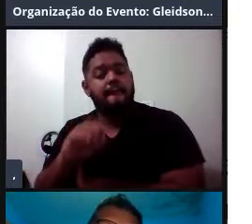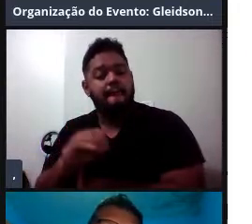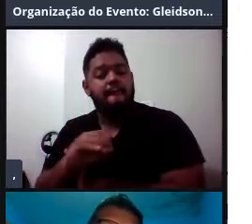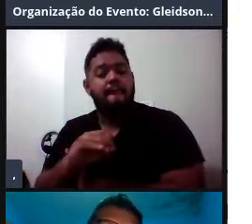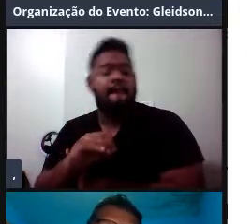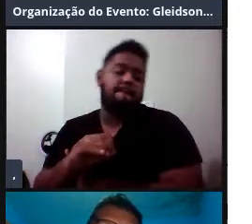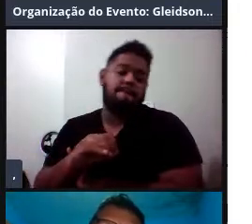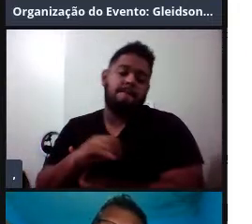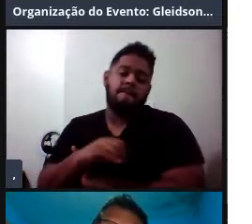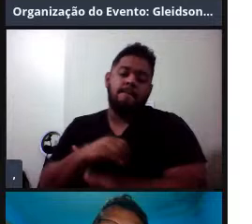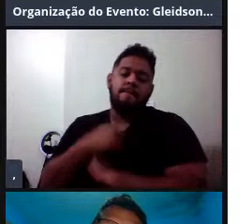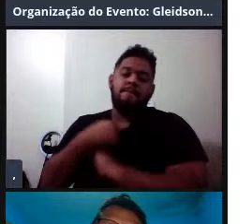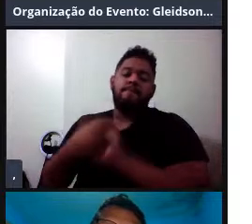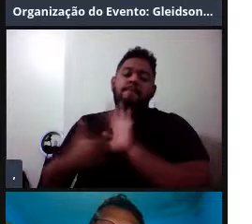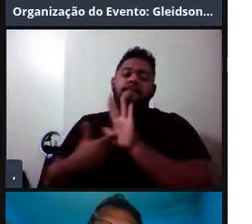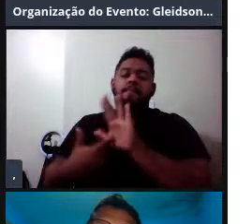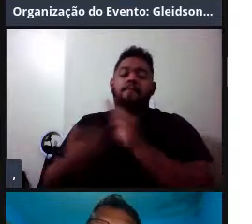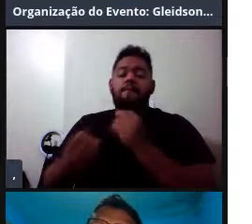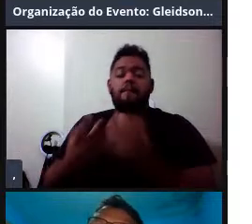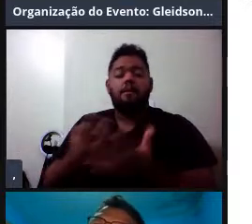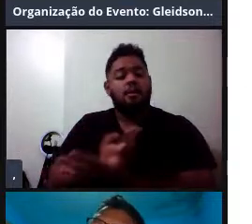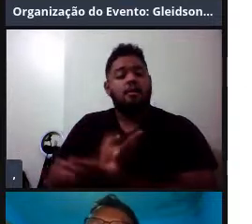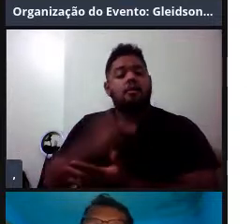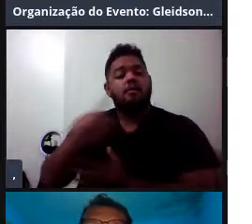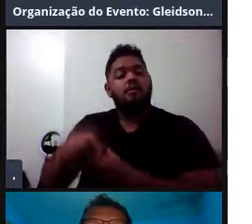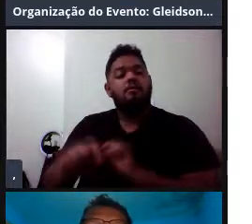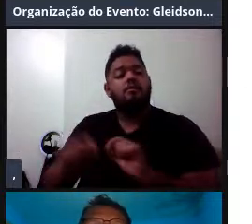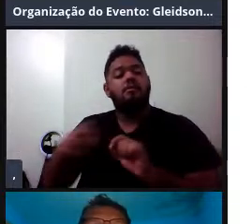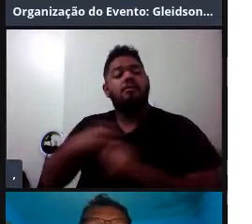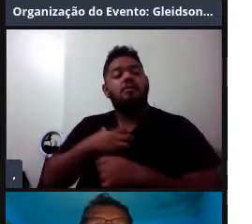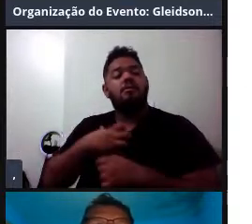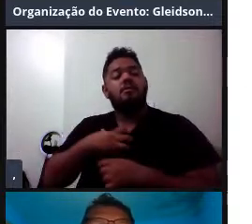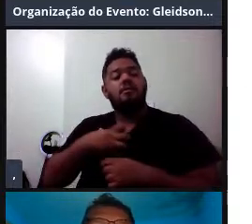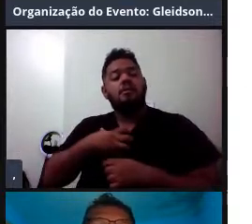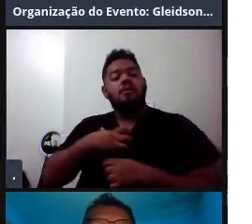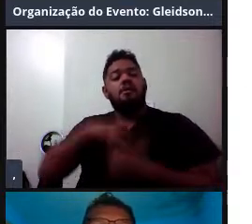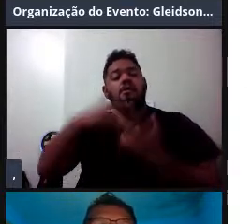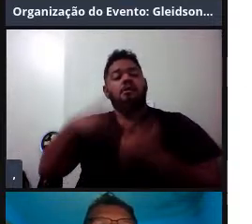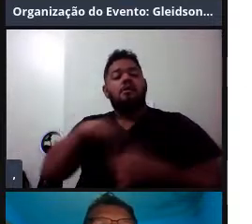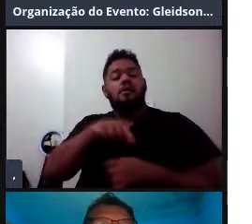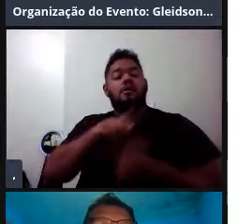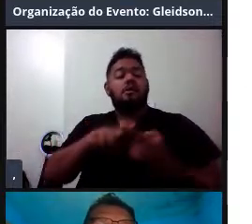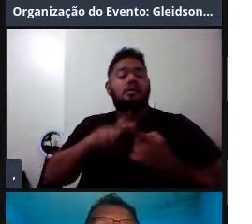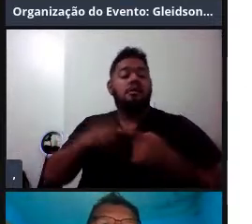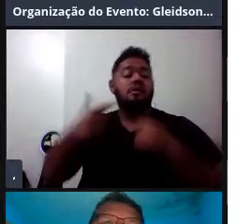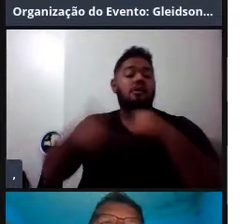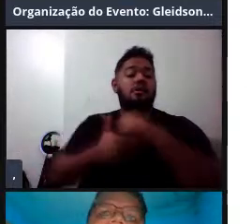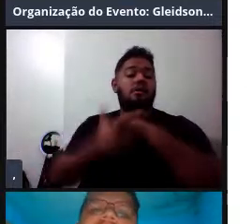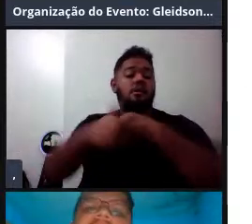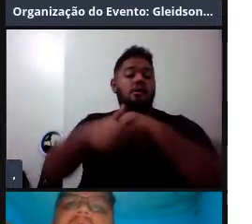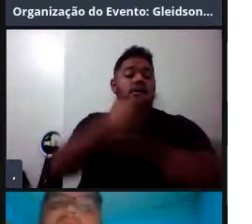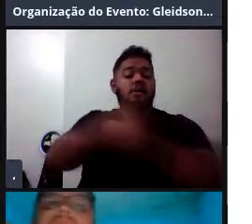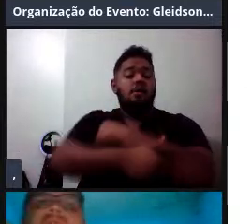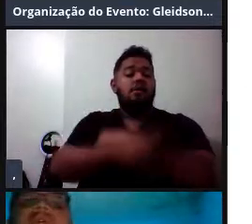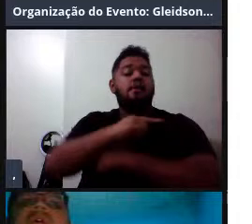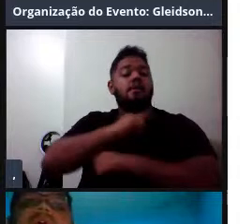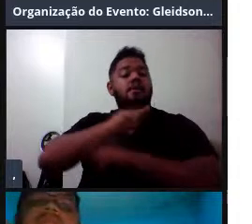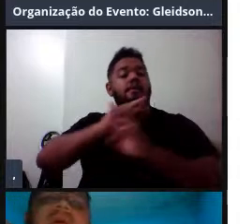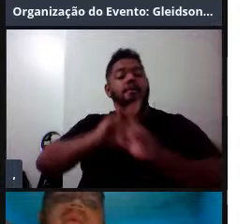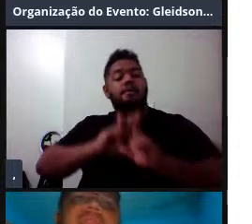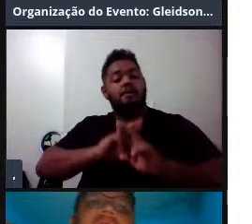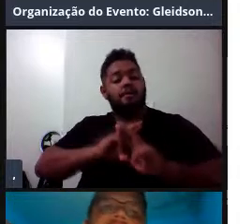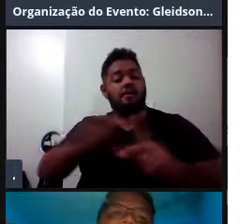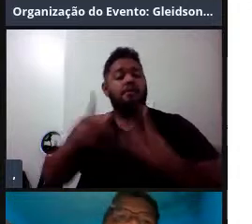aqui eu estou mostrando um odotoceto, isso é um odotoceto, um golfinho, mas cada um é um pouquinho diferente, e nas baleias